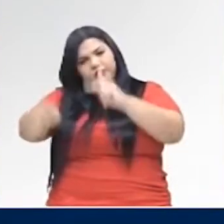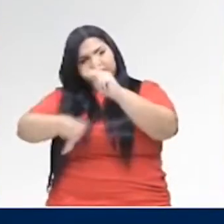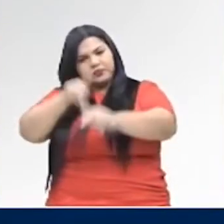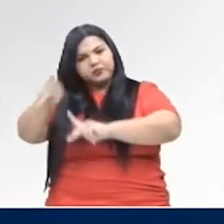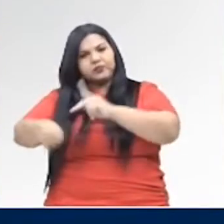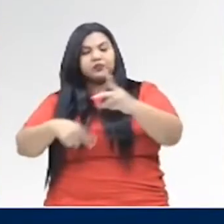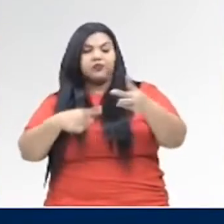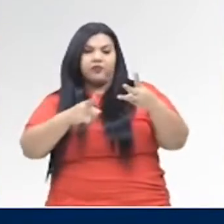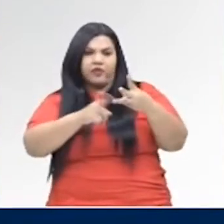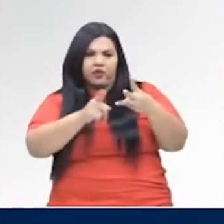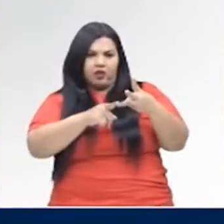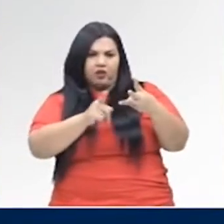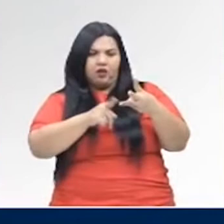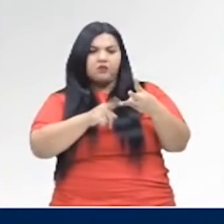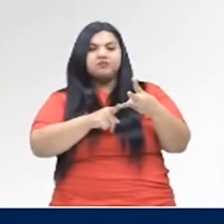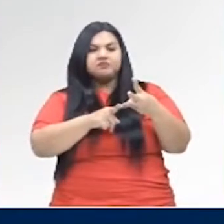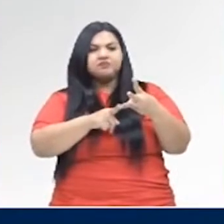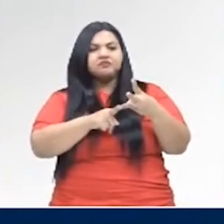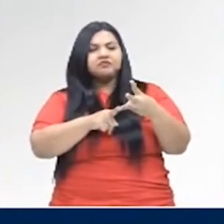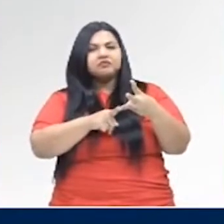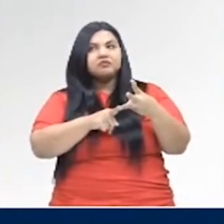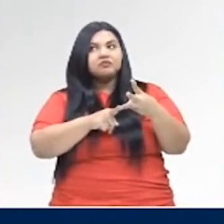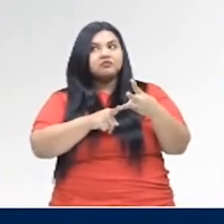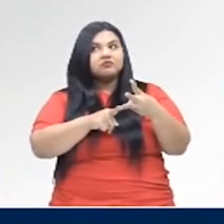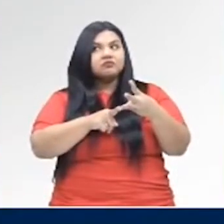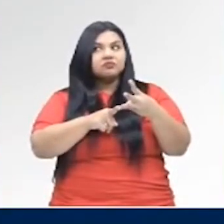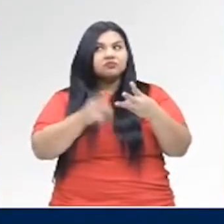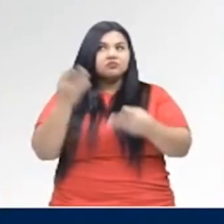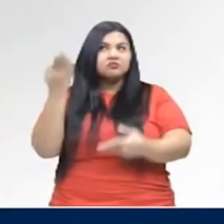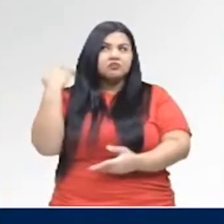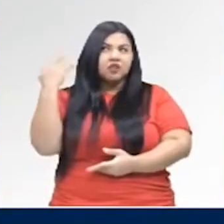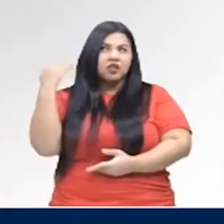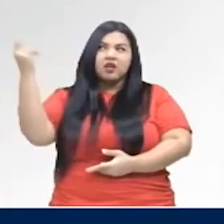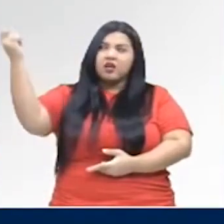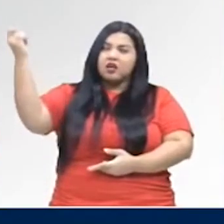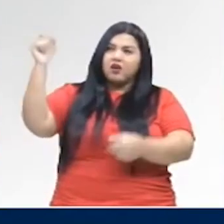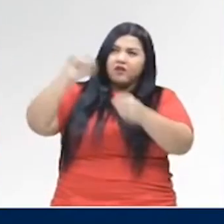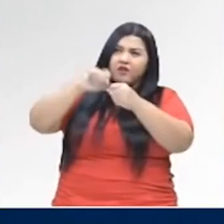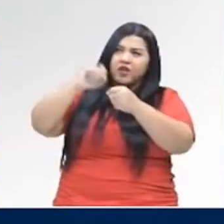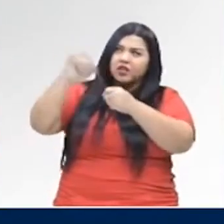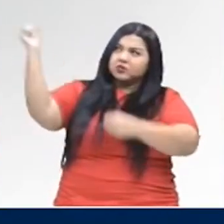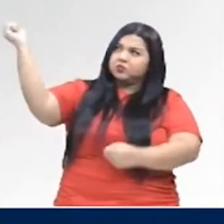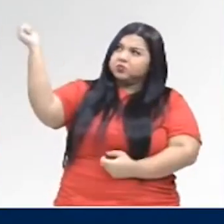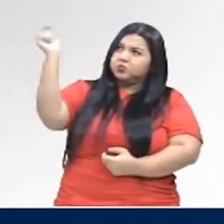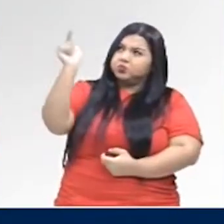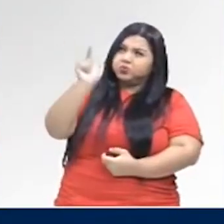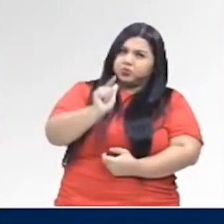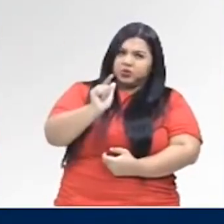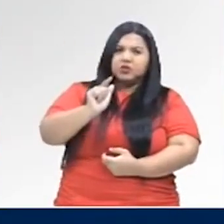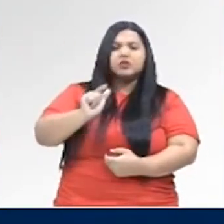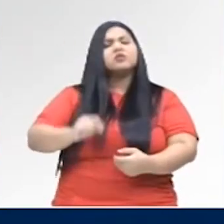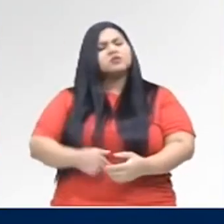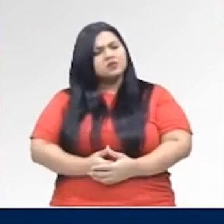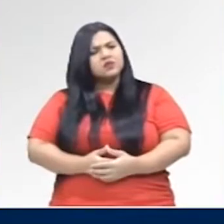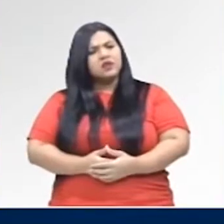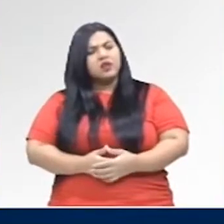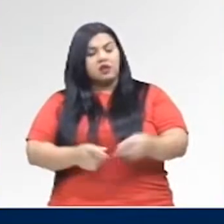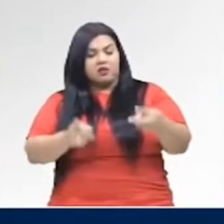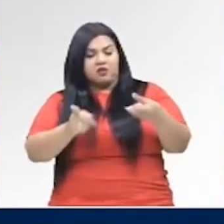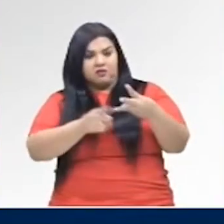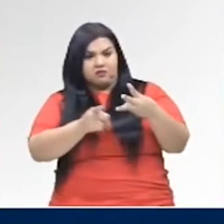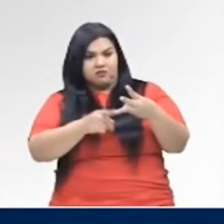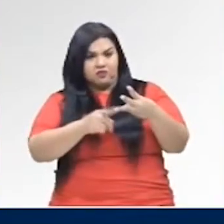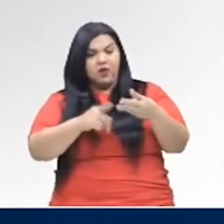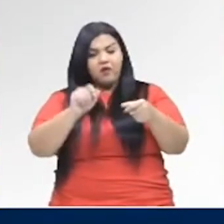Fazia sol. Observe agora aqui que o verbo fazer, esse é o verbo fazer. O verbo fazer,